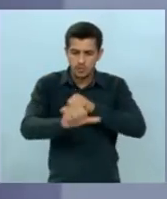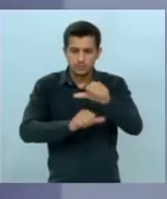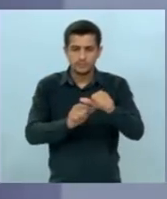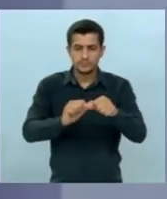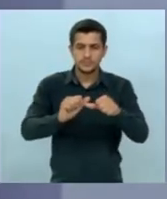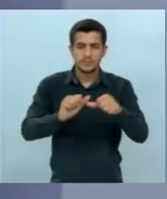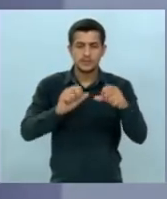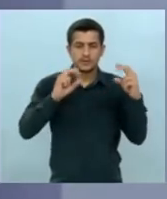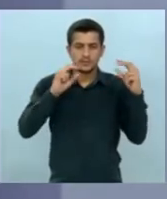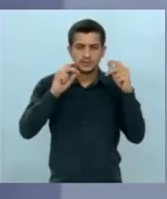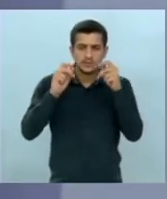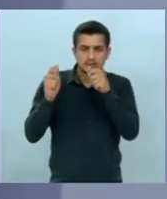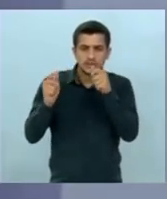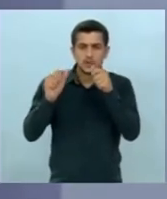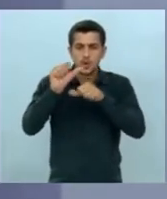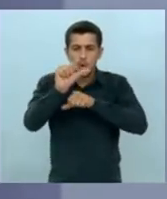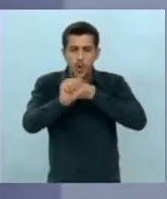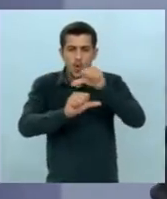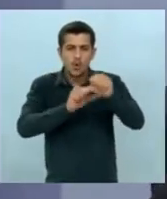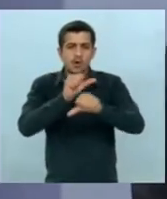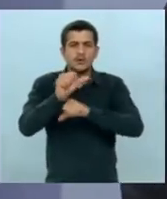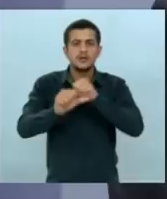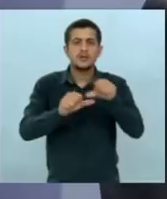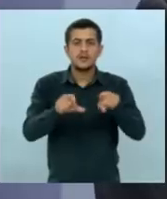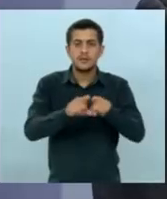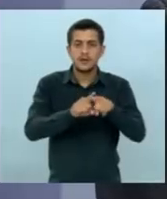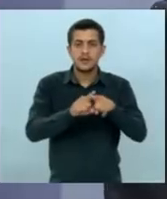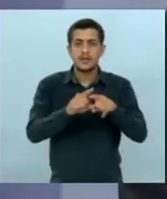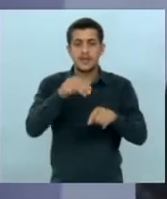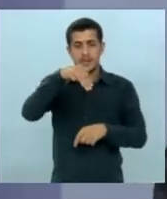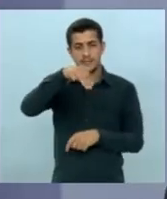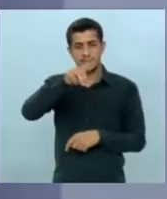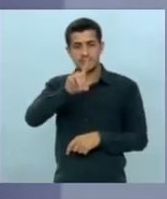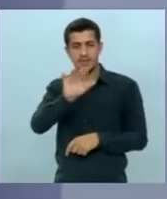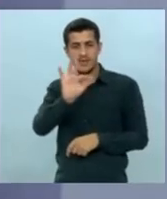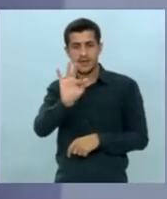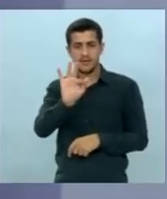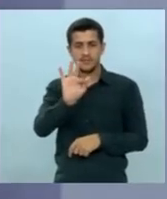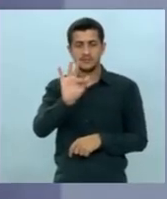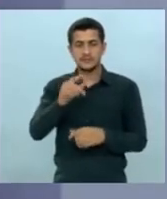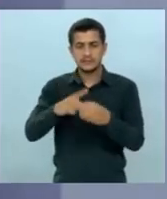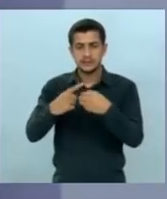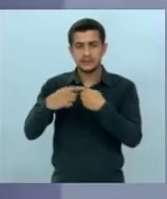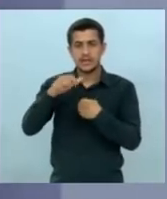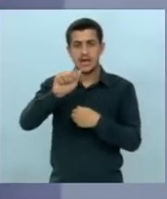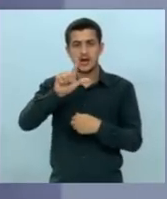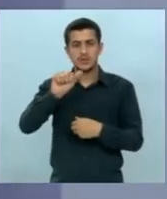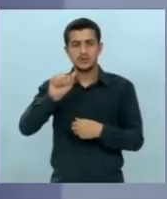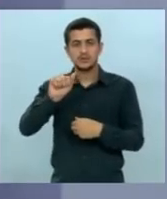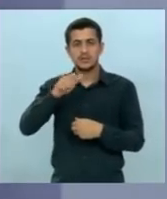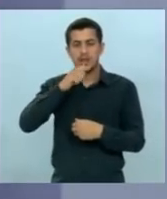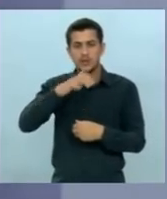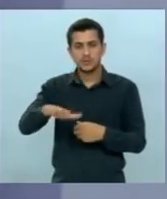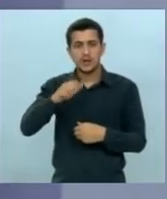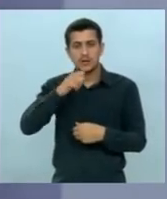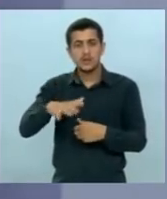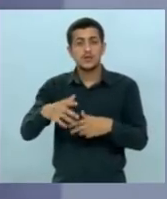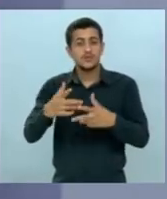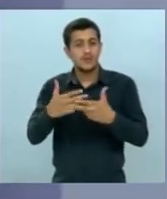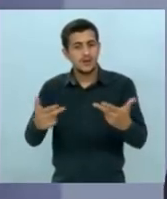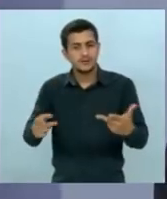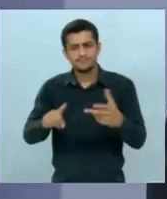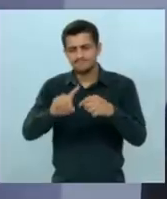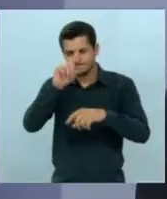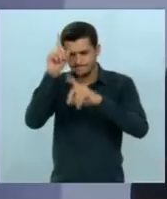sendo transformado em produtos acabados a primeira fábrica de MDF em água clara reformulamos aqui no núcleo industrial e criamos uma